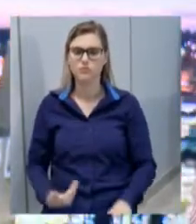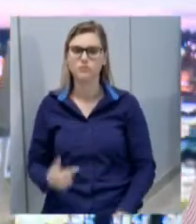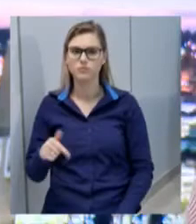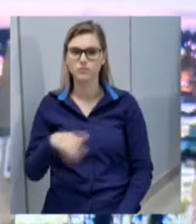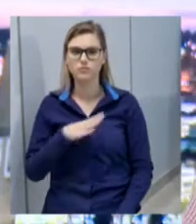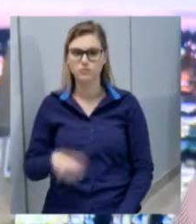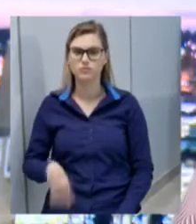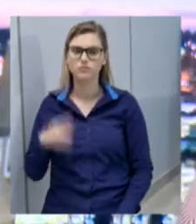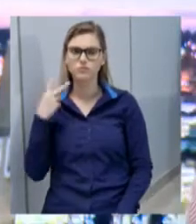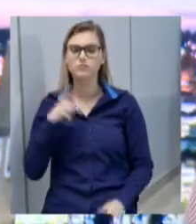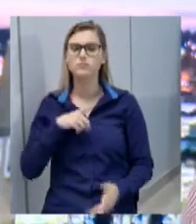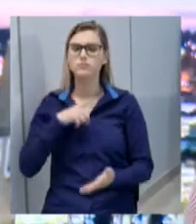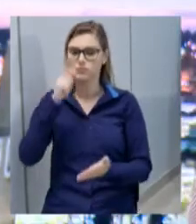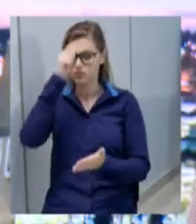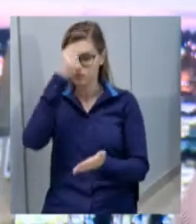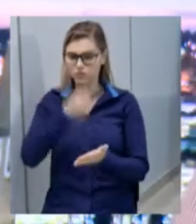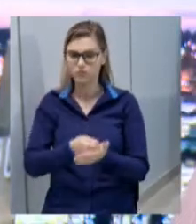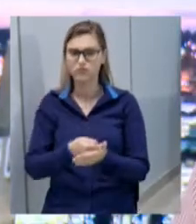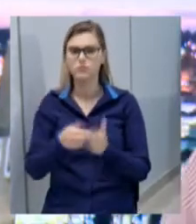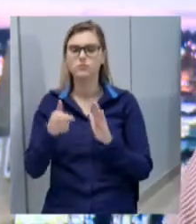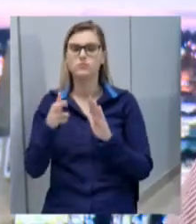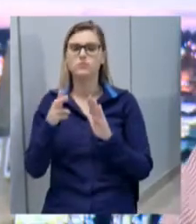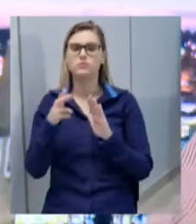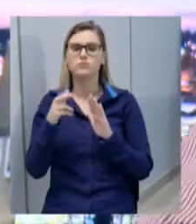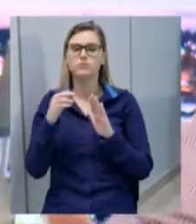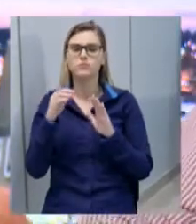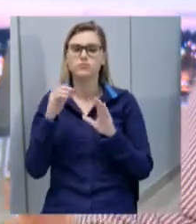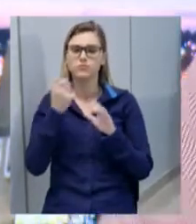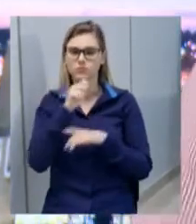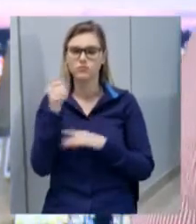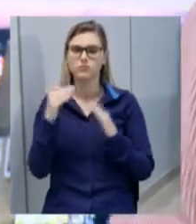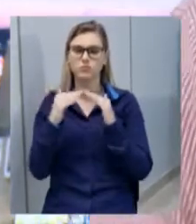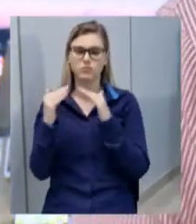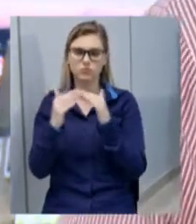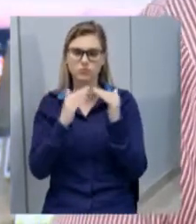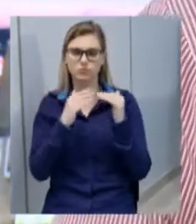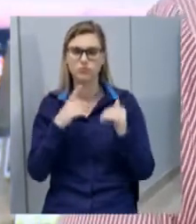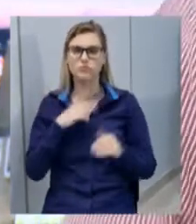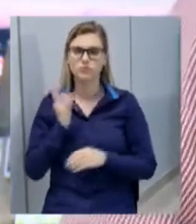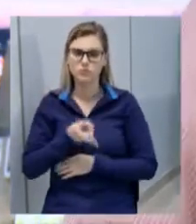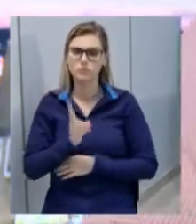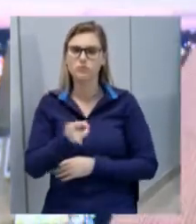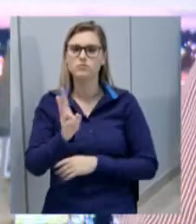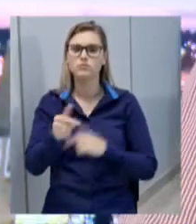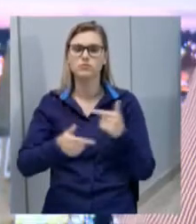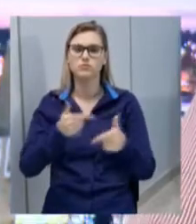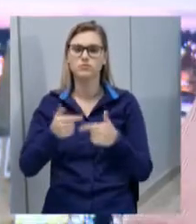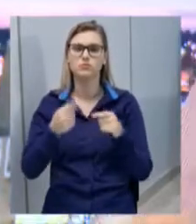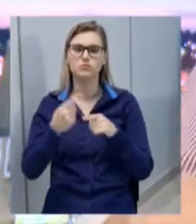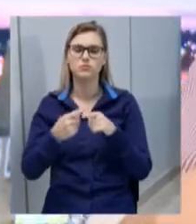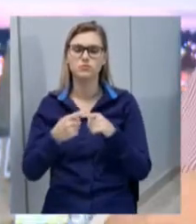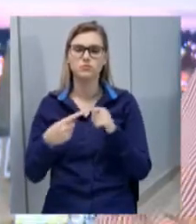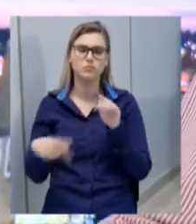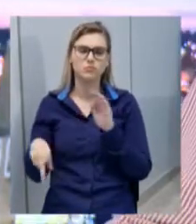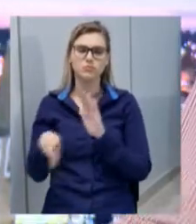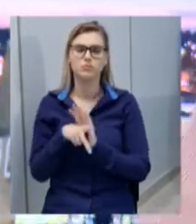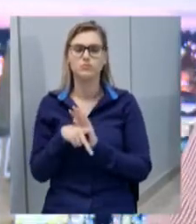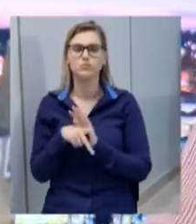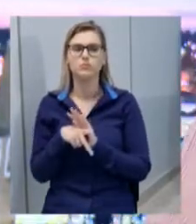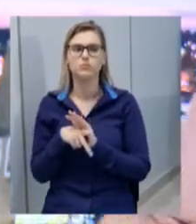estabelecido no contrato que essas nove associações de moradores teriam direito de seguir trabalhando por sua conta própria,